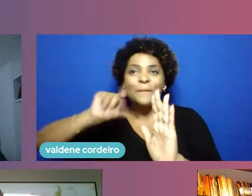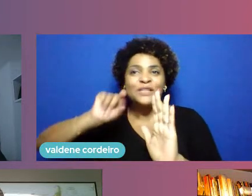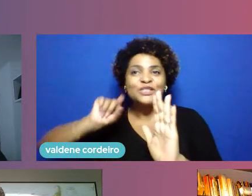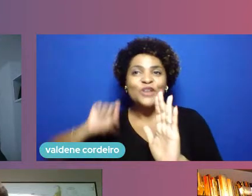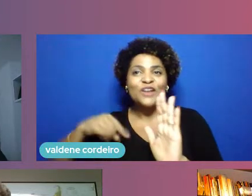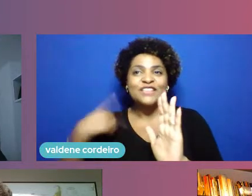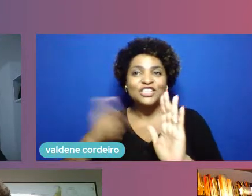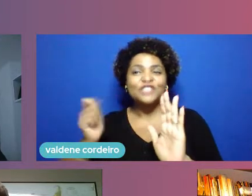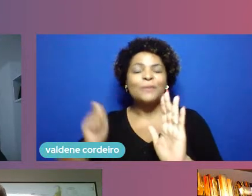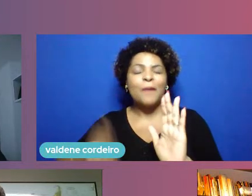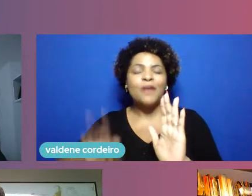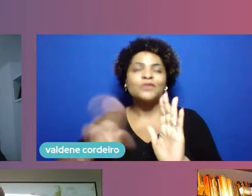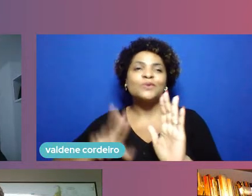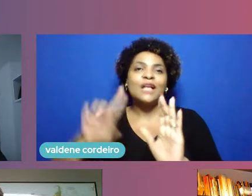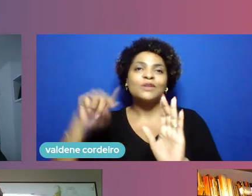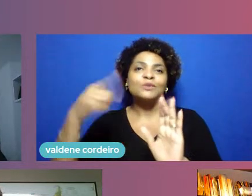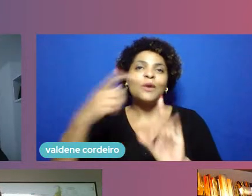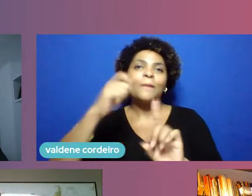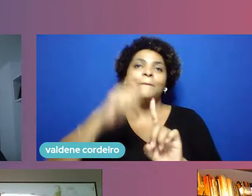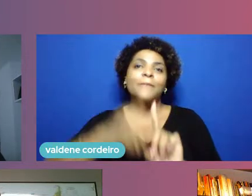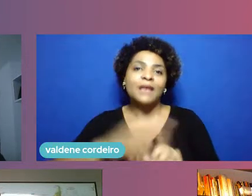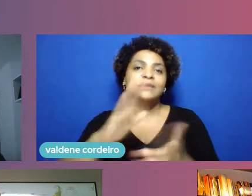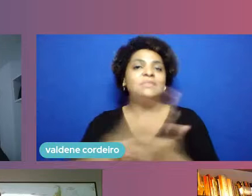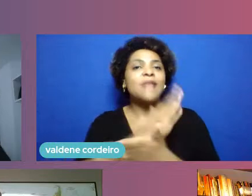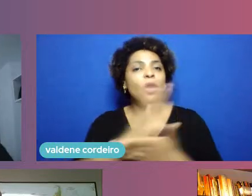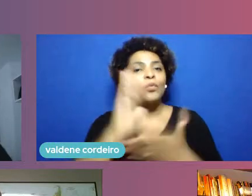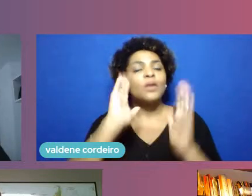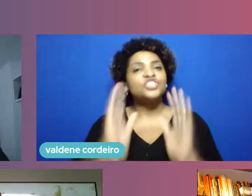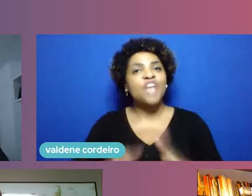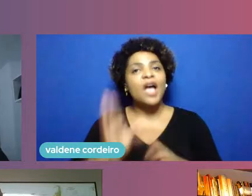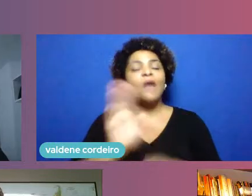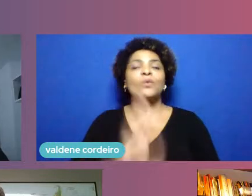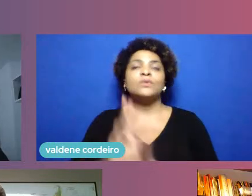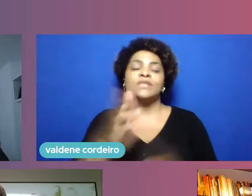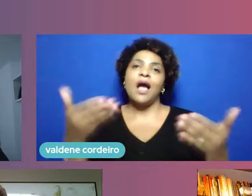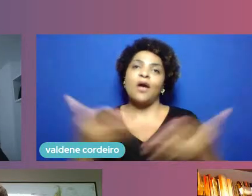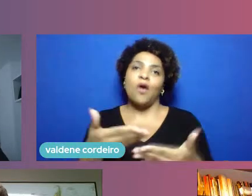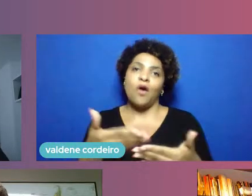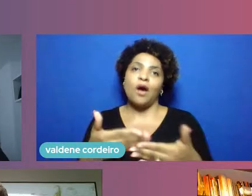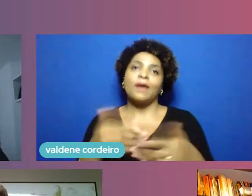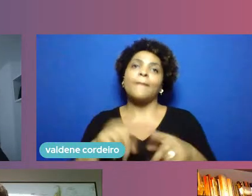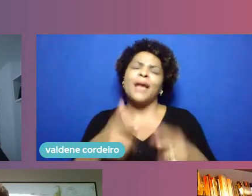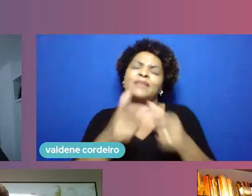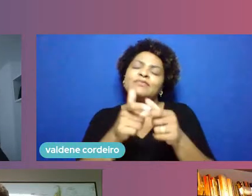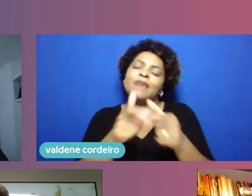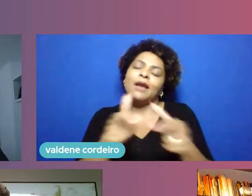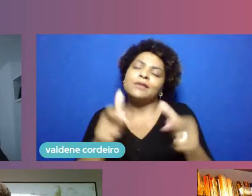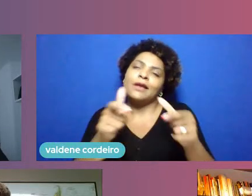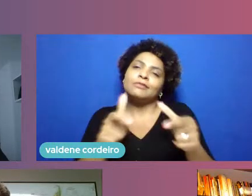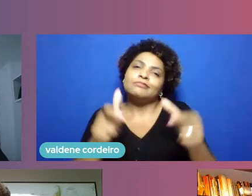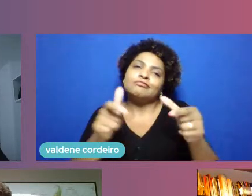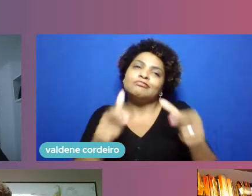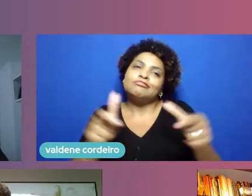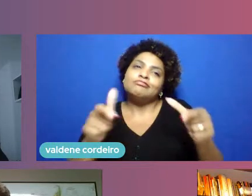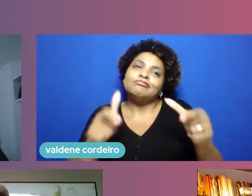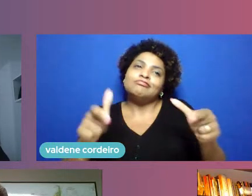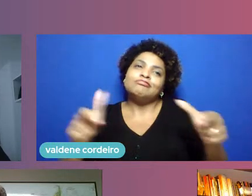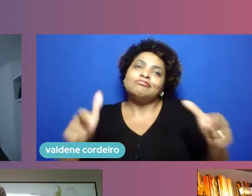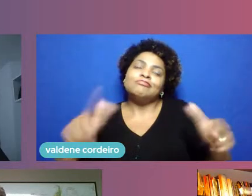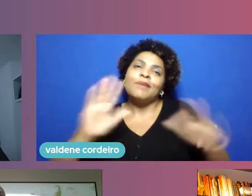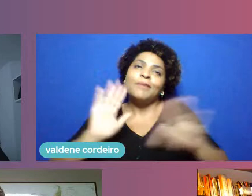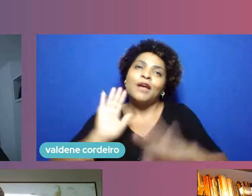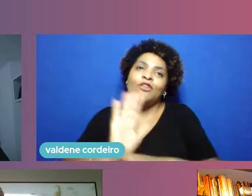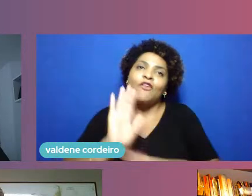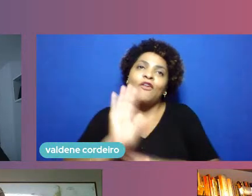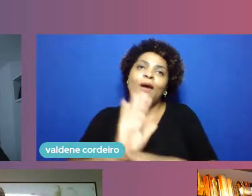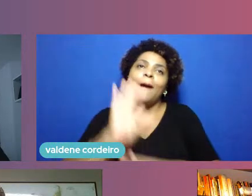dos próximos meses algumas a gente já está utilizando mas crescentemente a gente quer fazer isso para consolidar cada vez mais o Recife